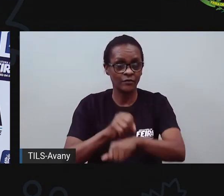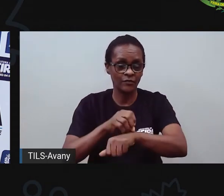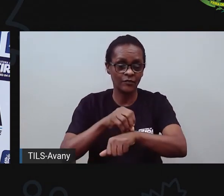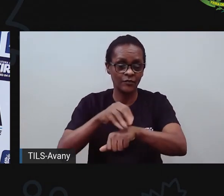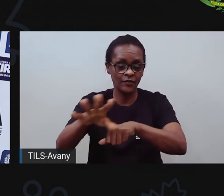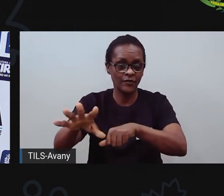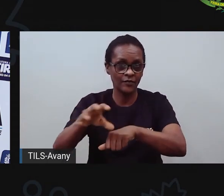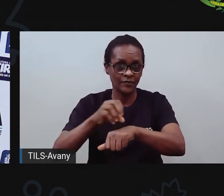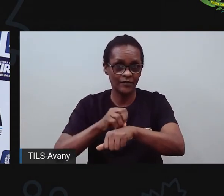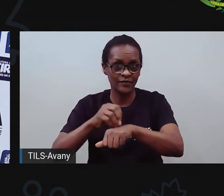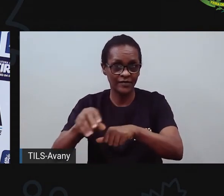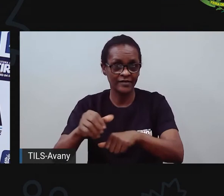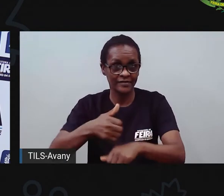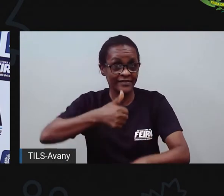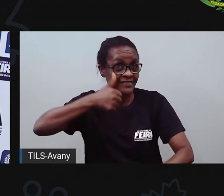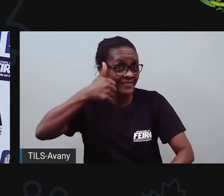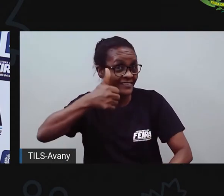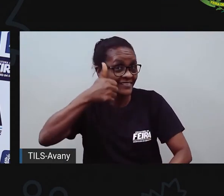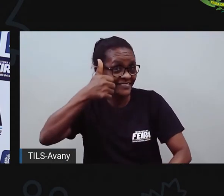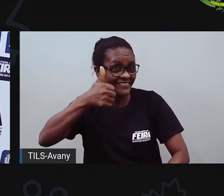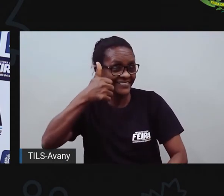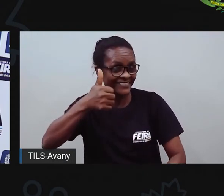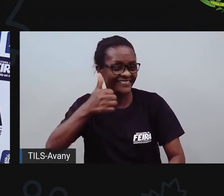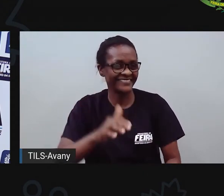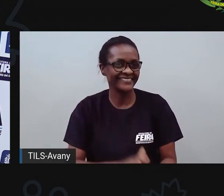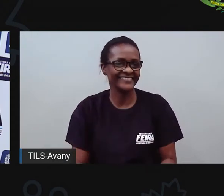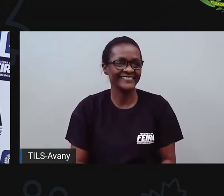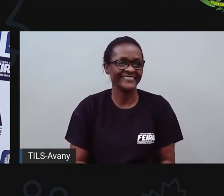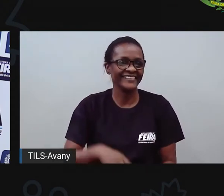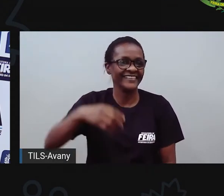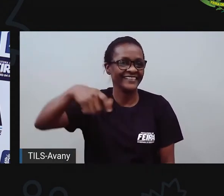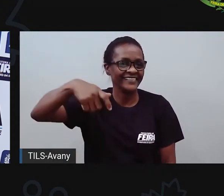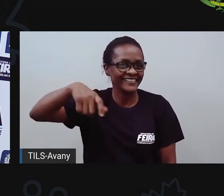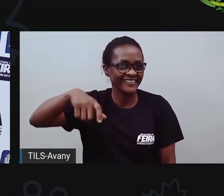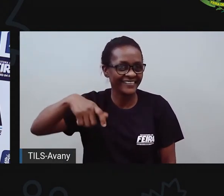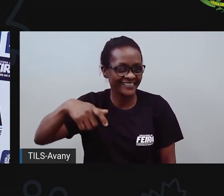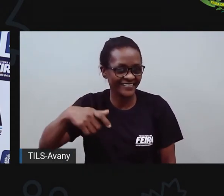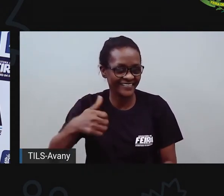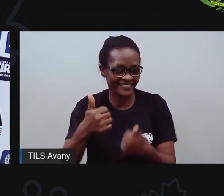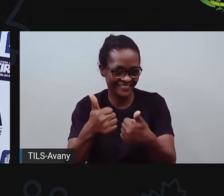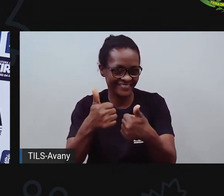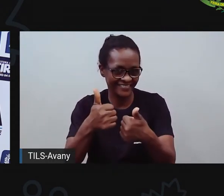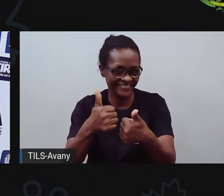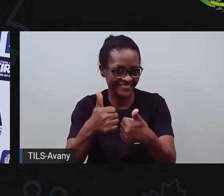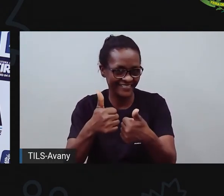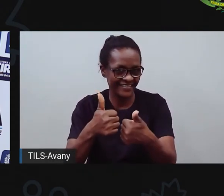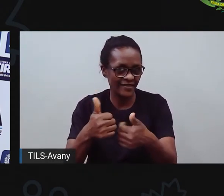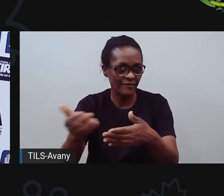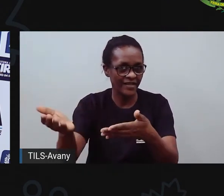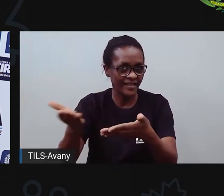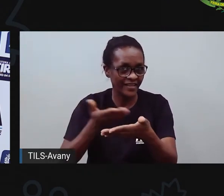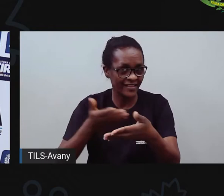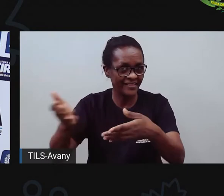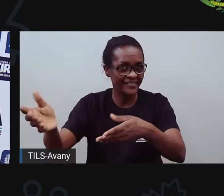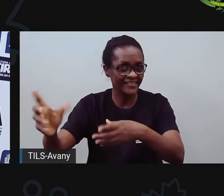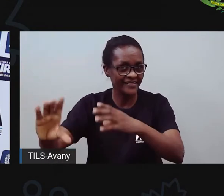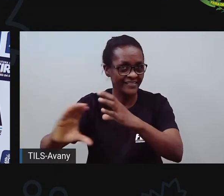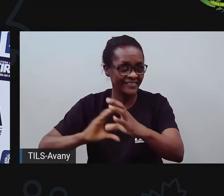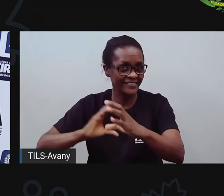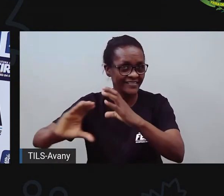aí, compartilha, ativa o sininho das notificações, é isso? Pra receber aí o